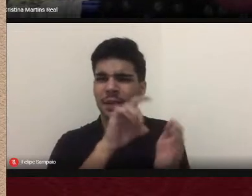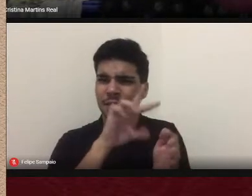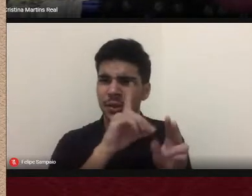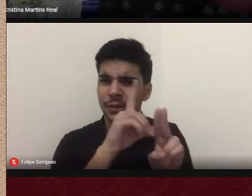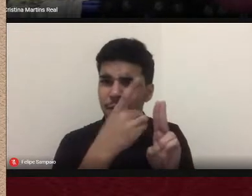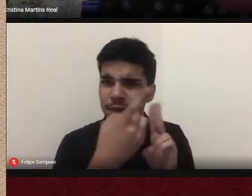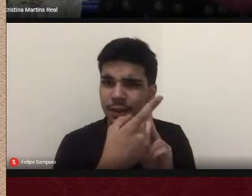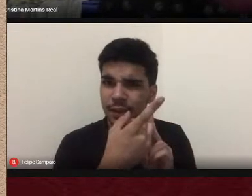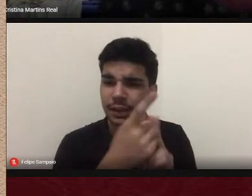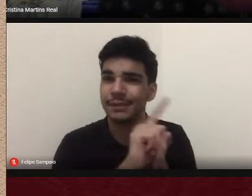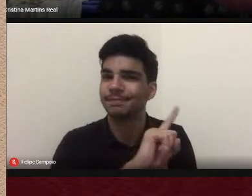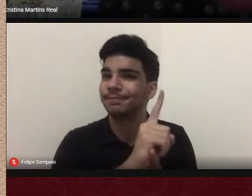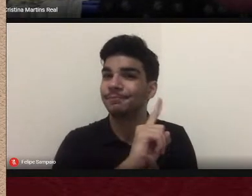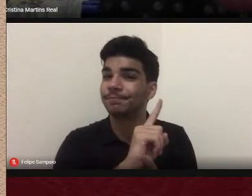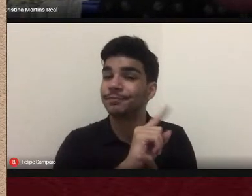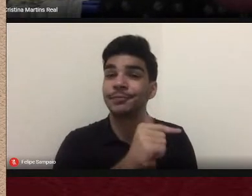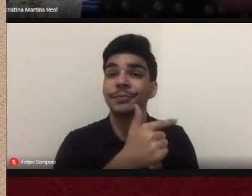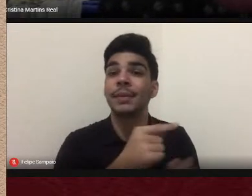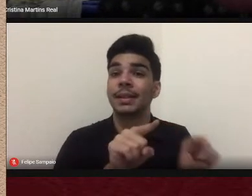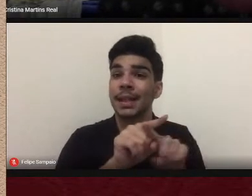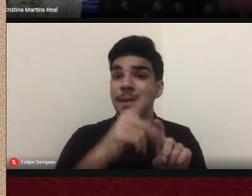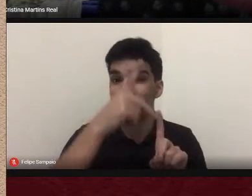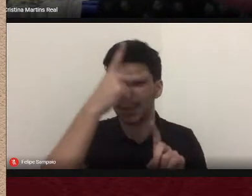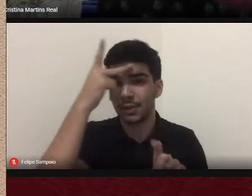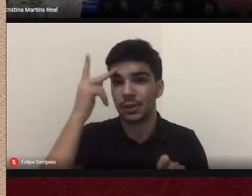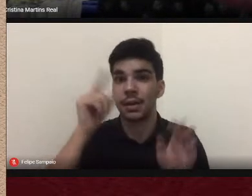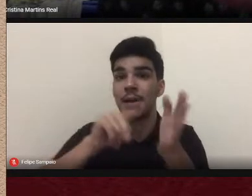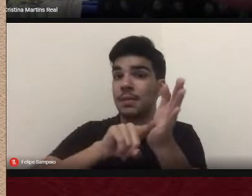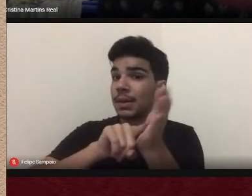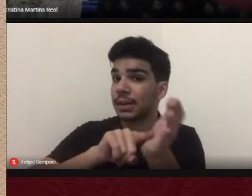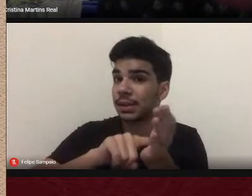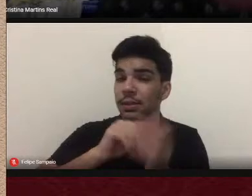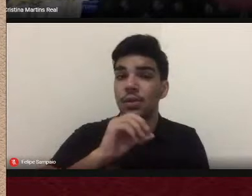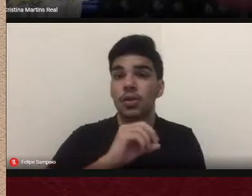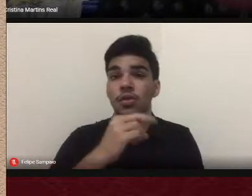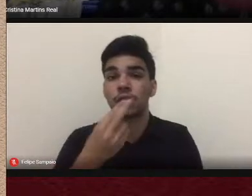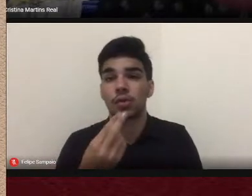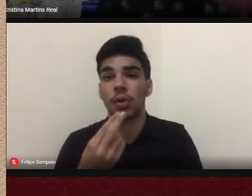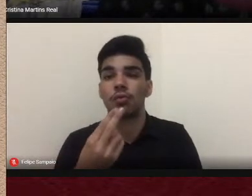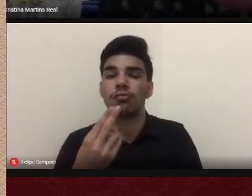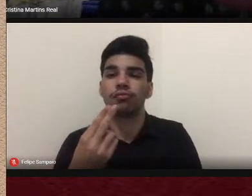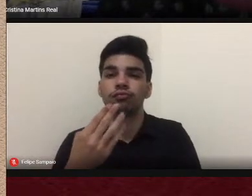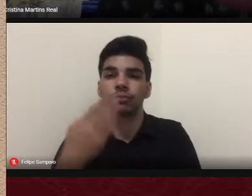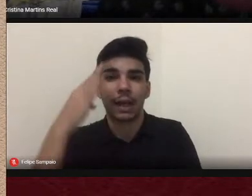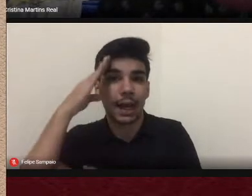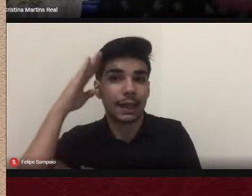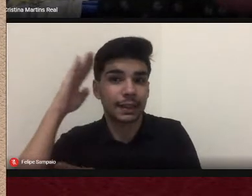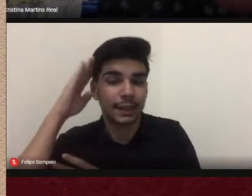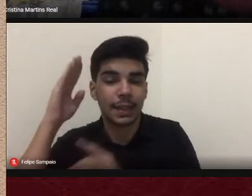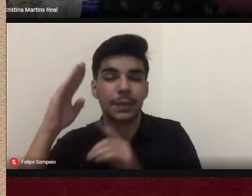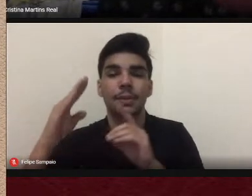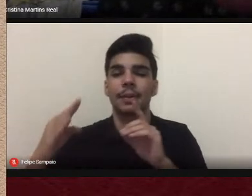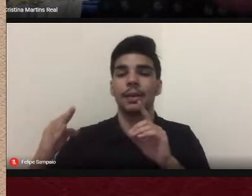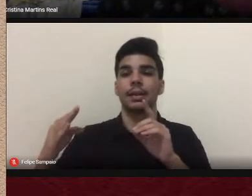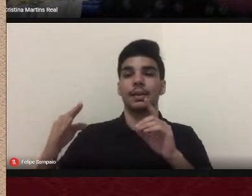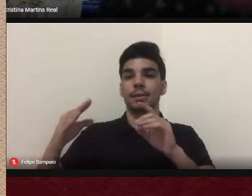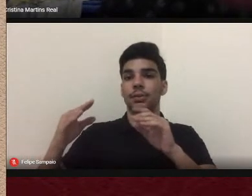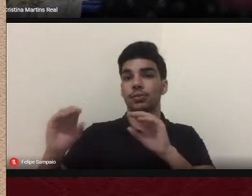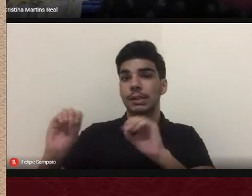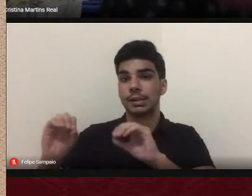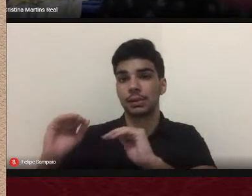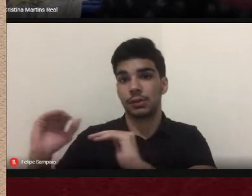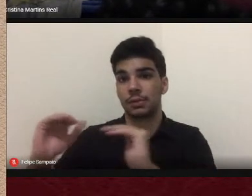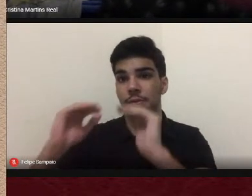pesquisadores, para estudantes de curso superior, de pós-graduação, que queiram desenvolver